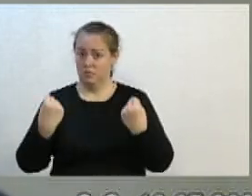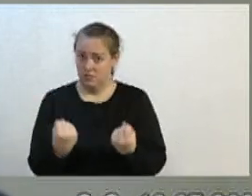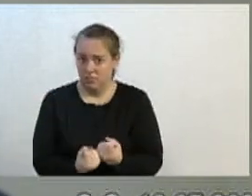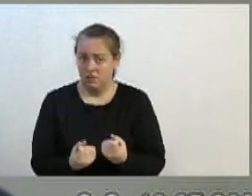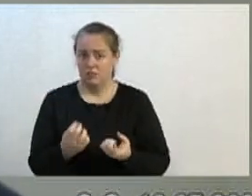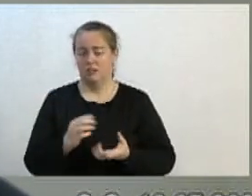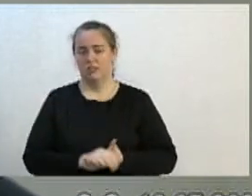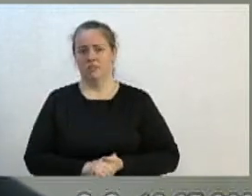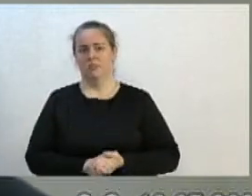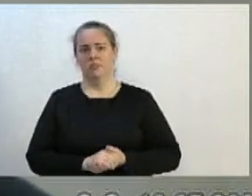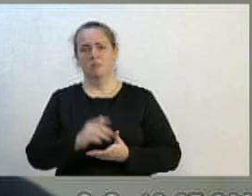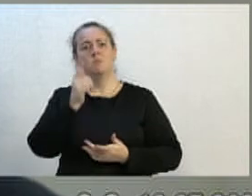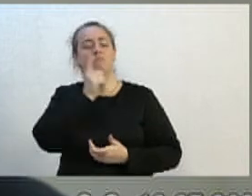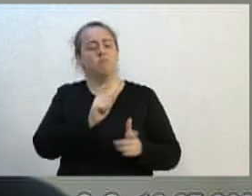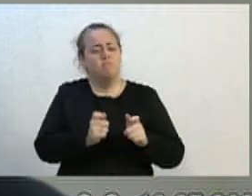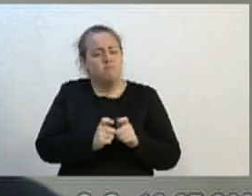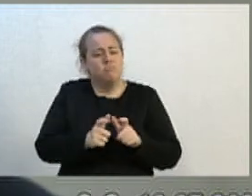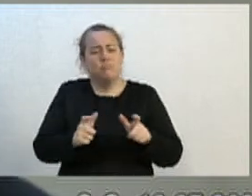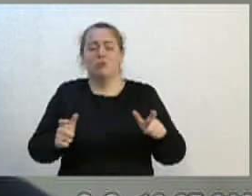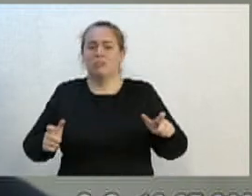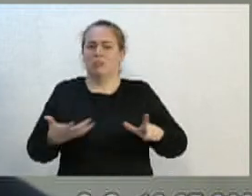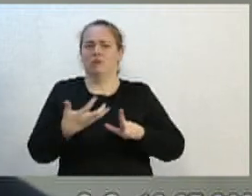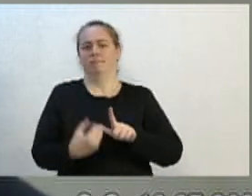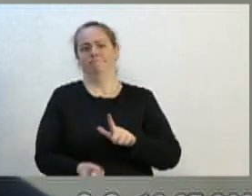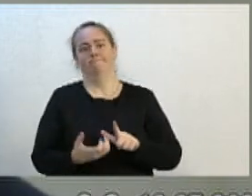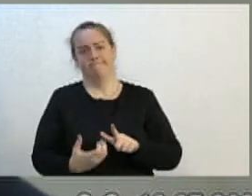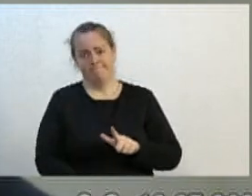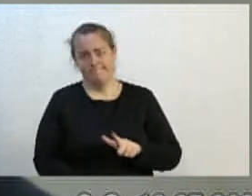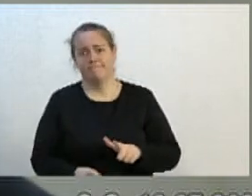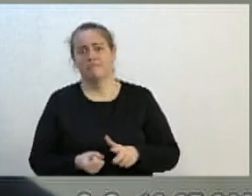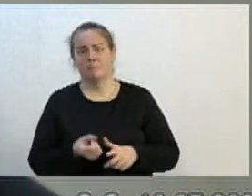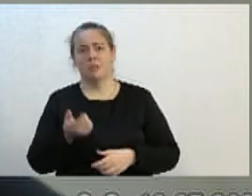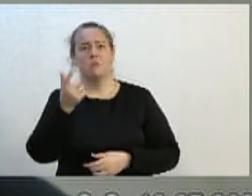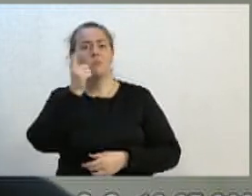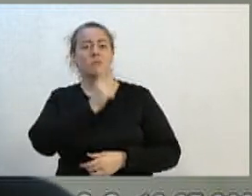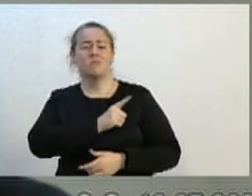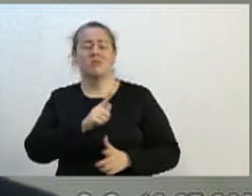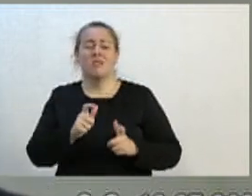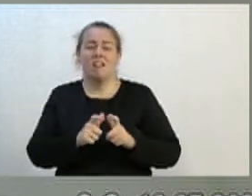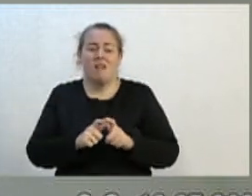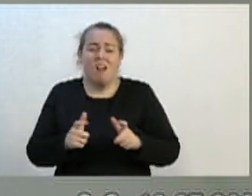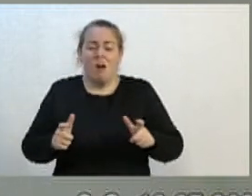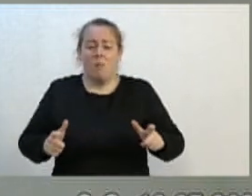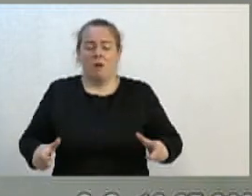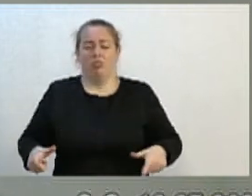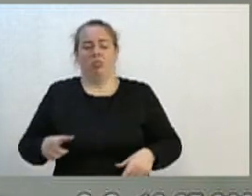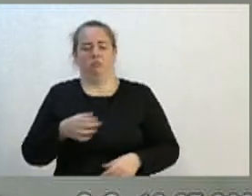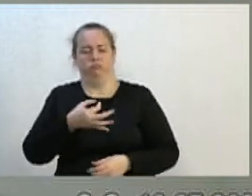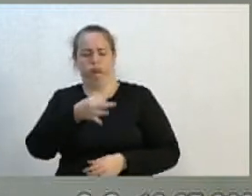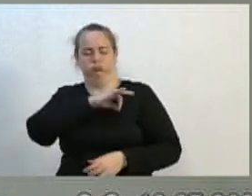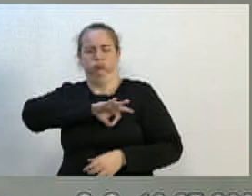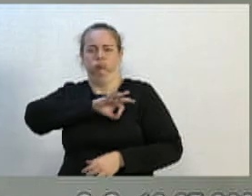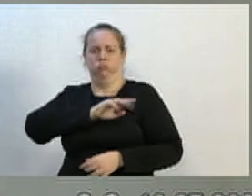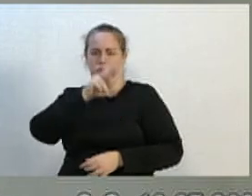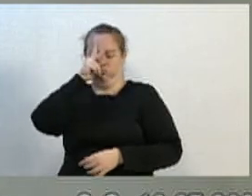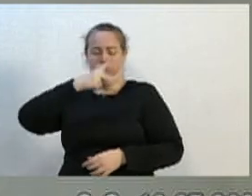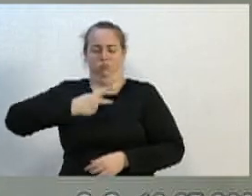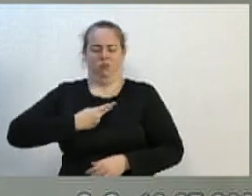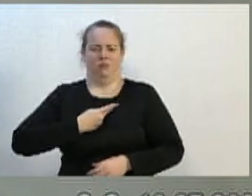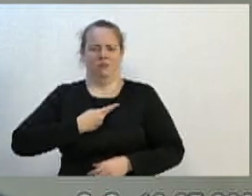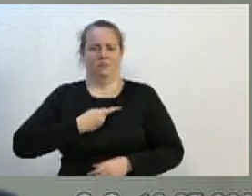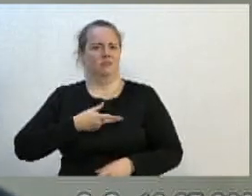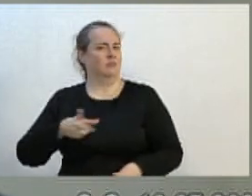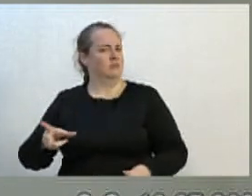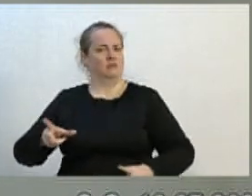para aumentar o seu lucro, para aumentar o seu ganho, não merece ser